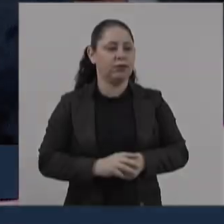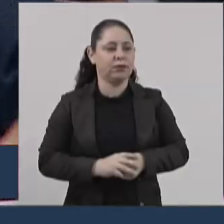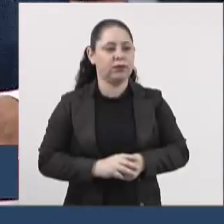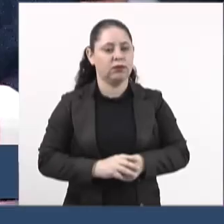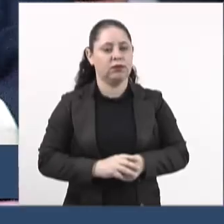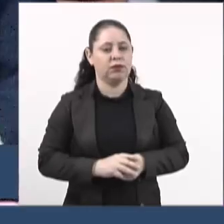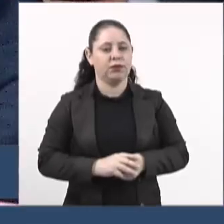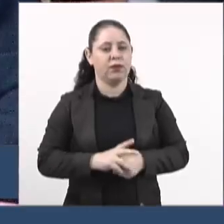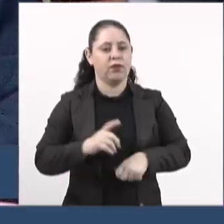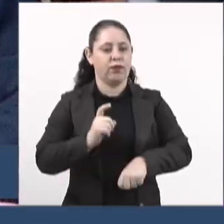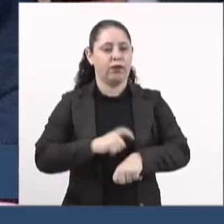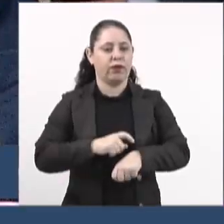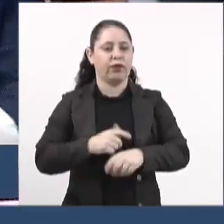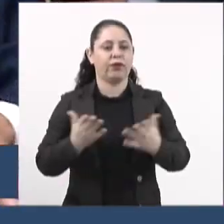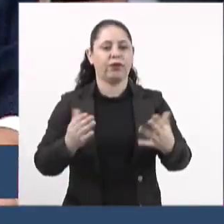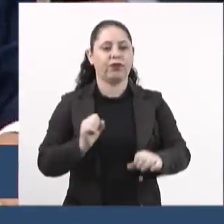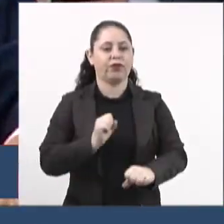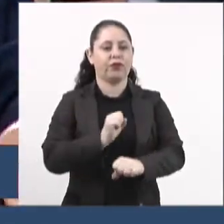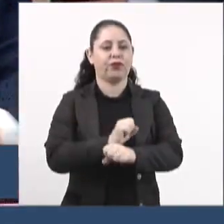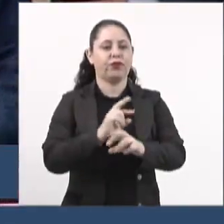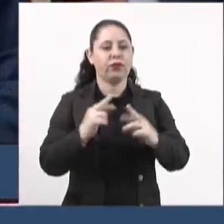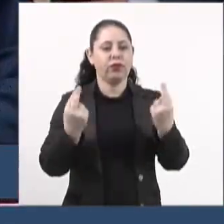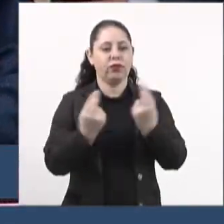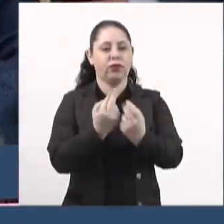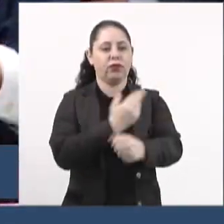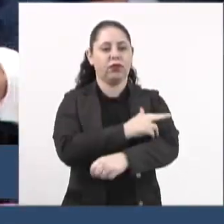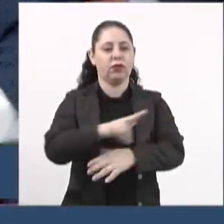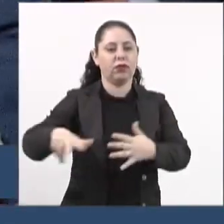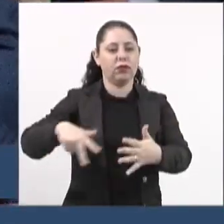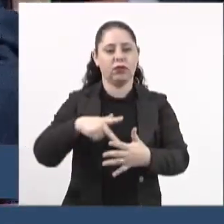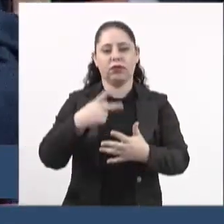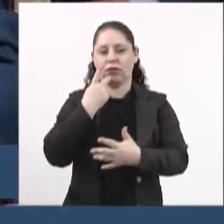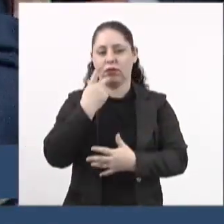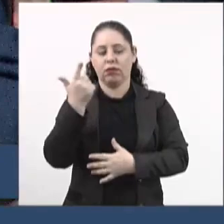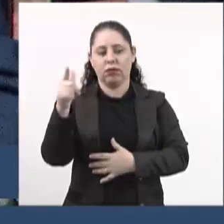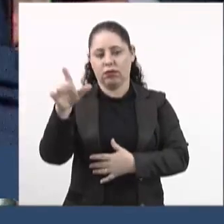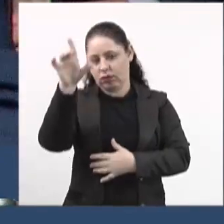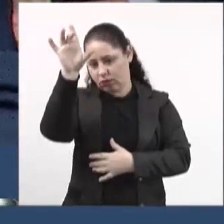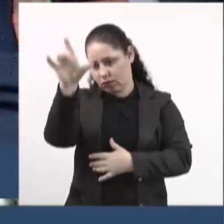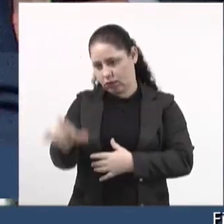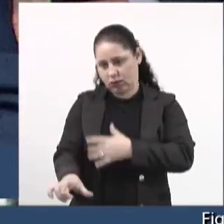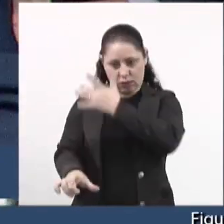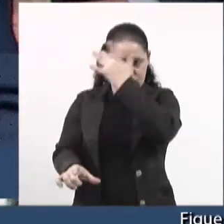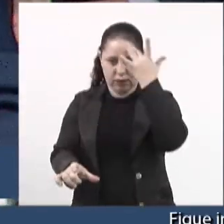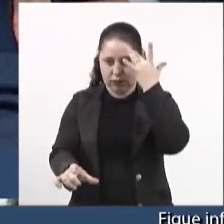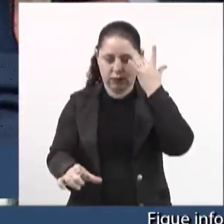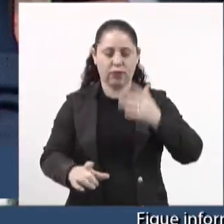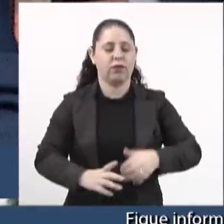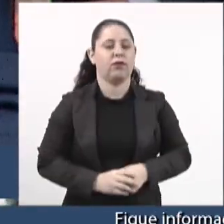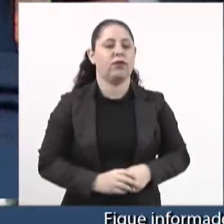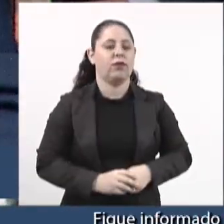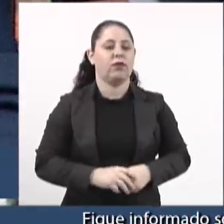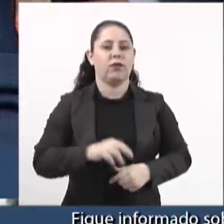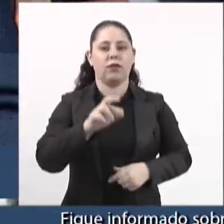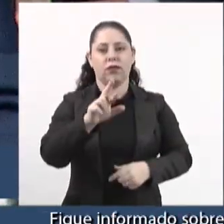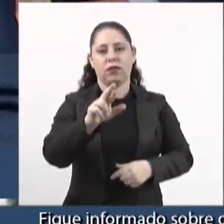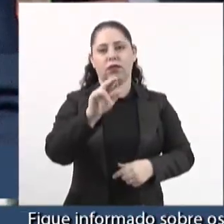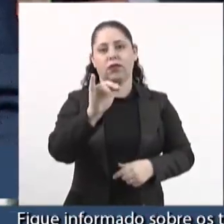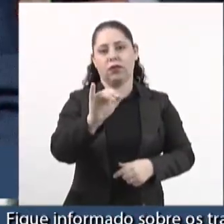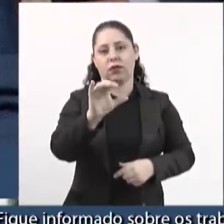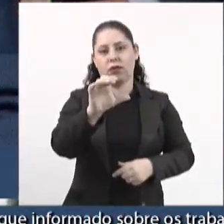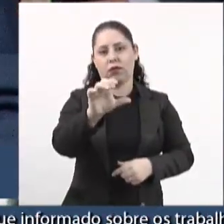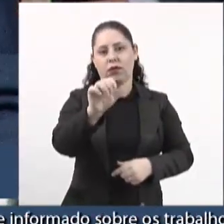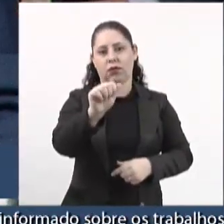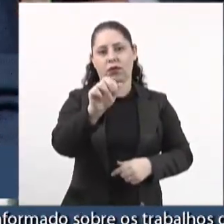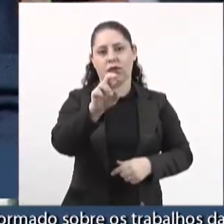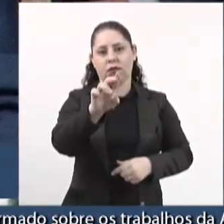Neste momento, suspendo a sessão para uso da tribuna para a manifestação externa. Concedo a palavra ao senhor Ricardo Alexandre